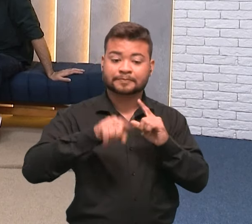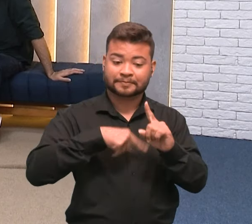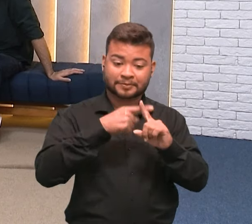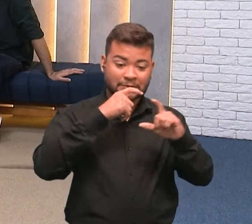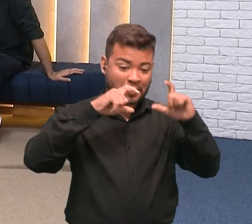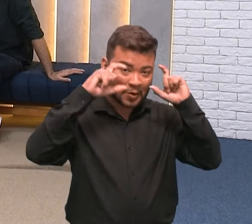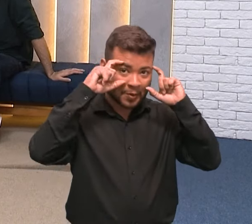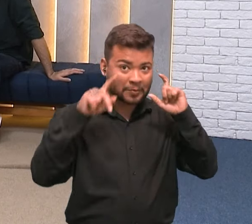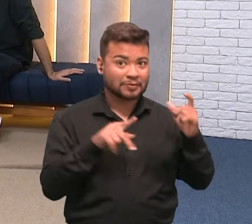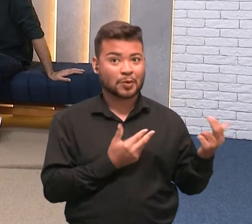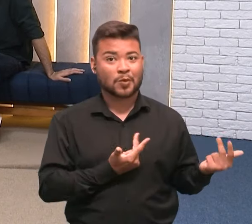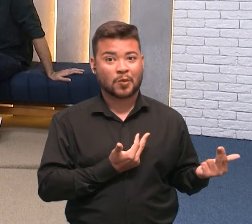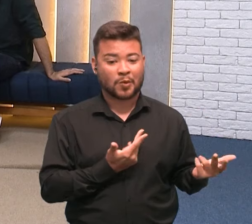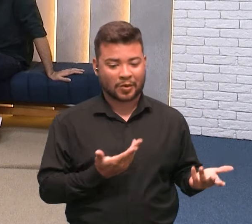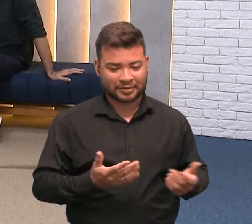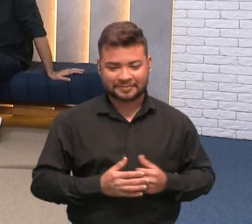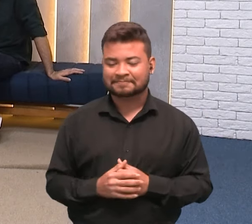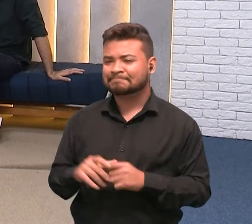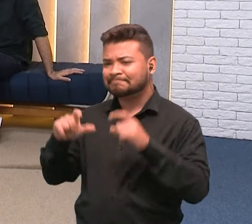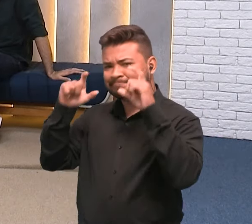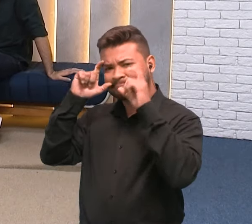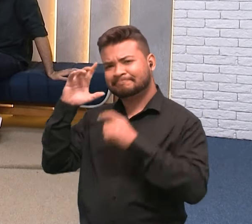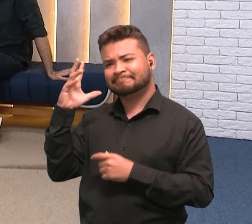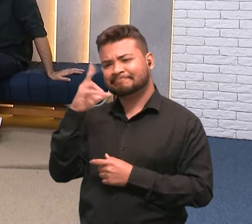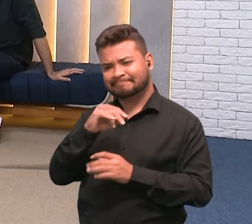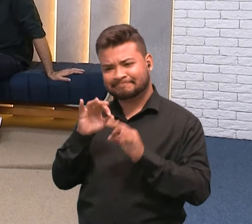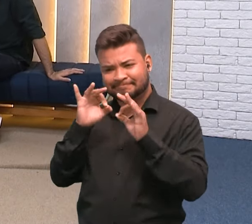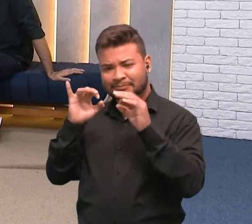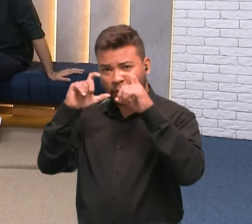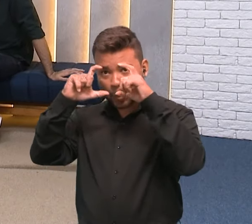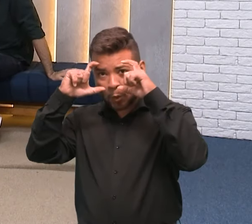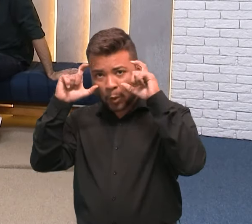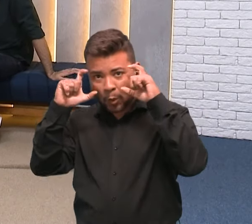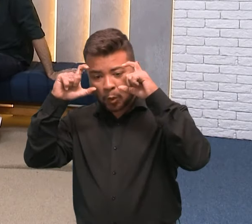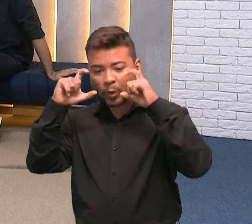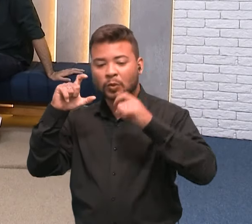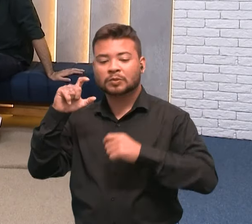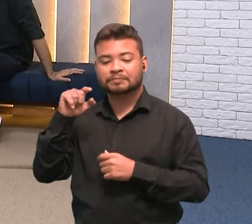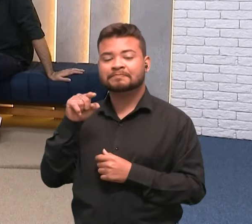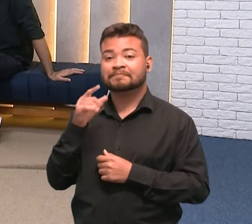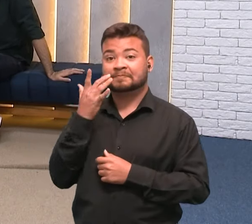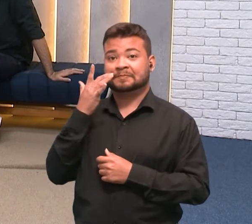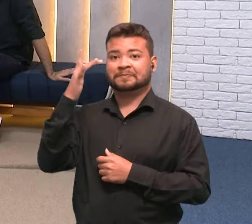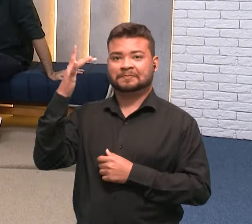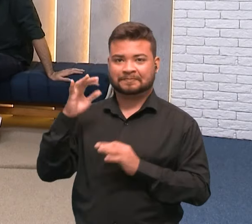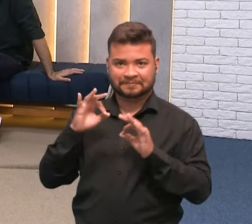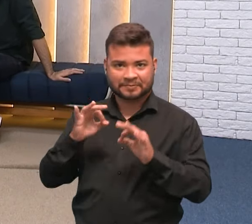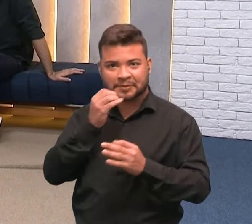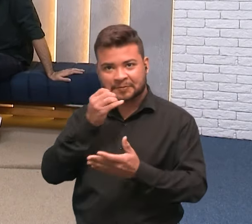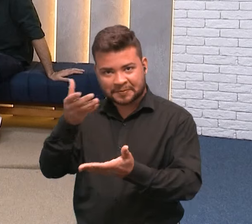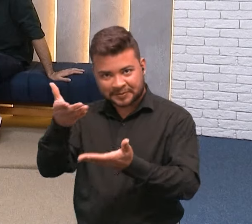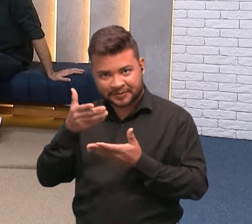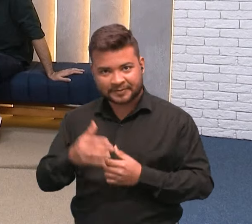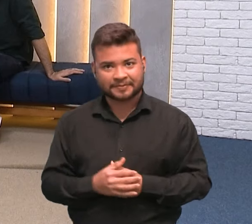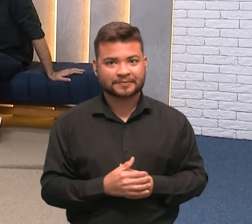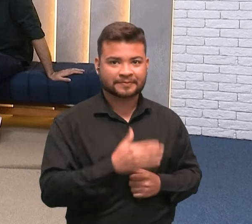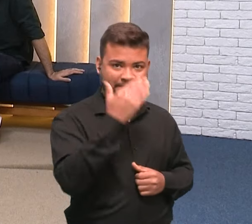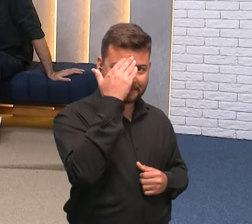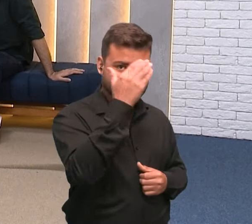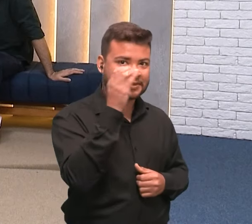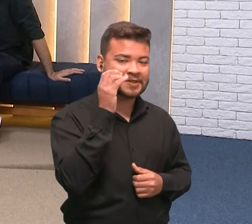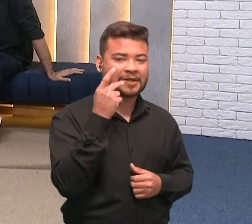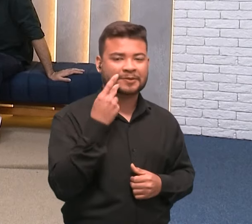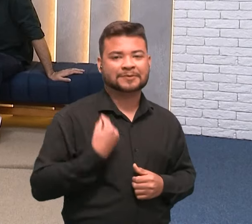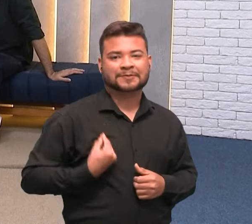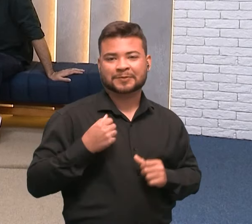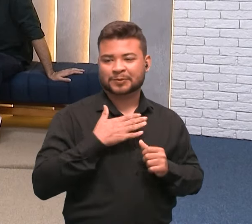a professora Cleonice. Óculos lindos, inclusive, redondos, com a estrutura dourada. Seja bem-vinda. Obrigada, Cássio. Um prazer